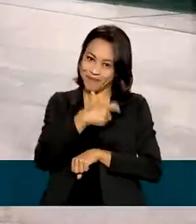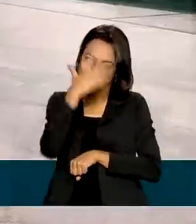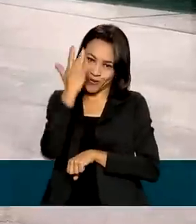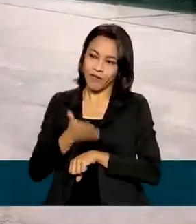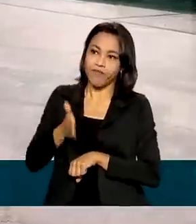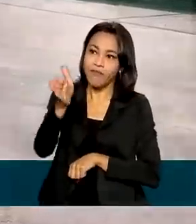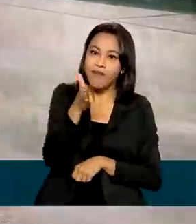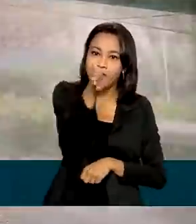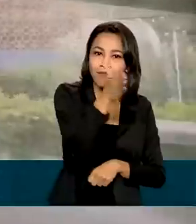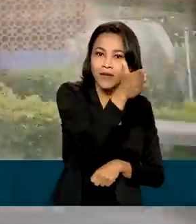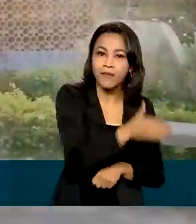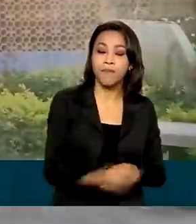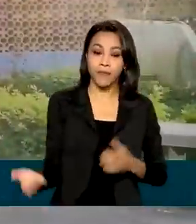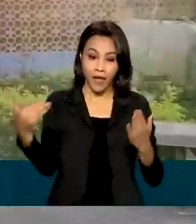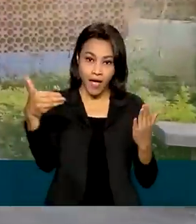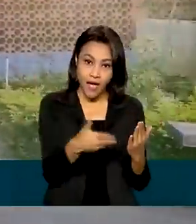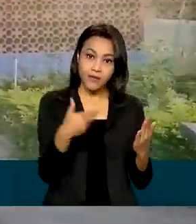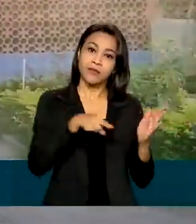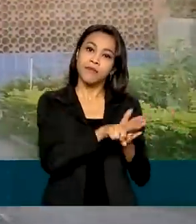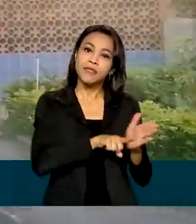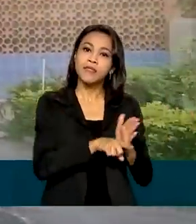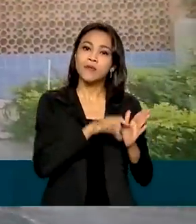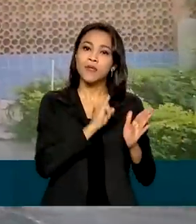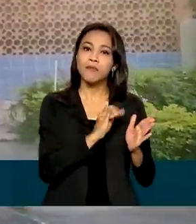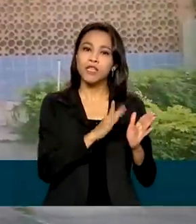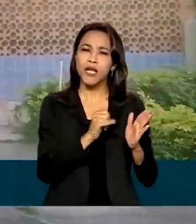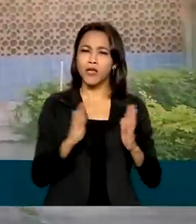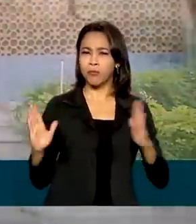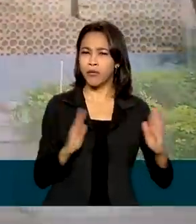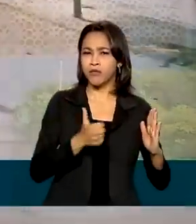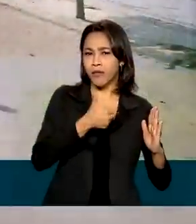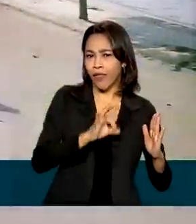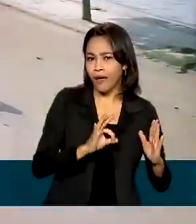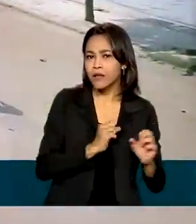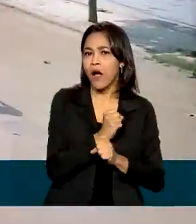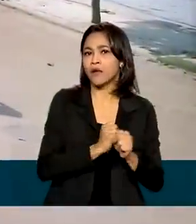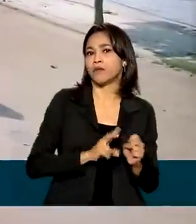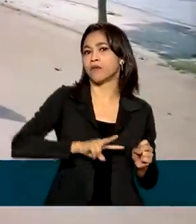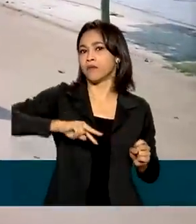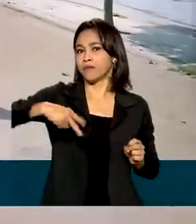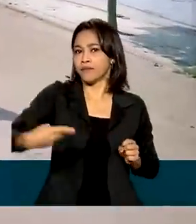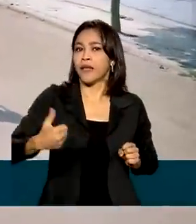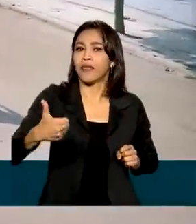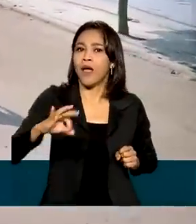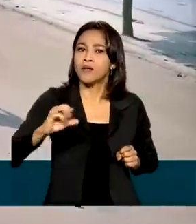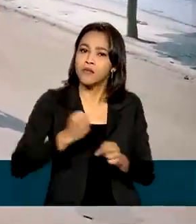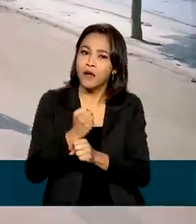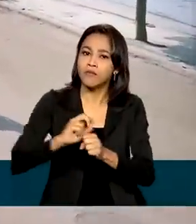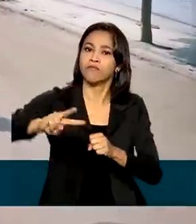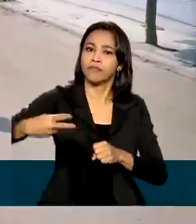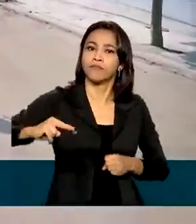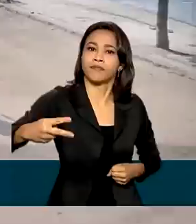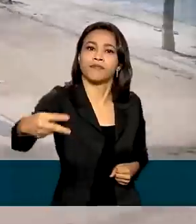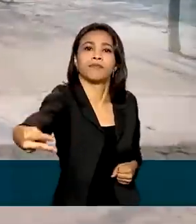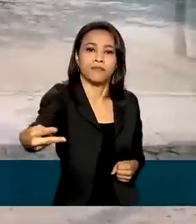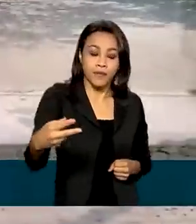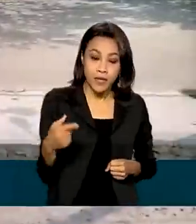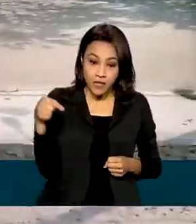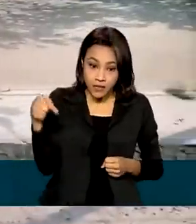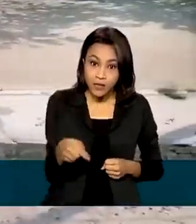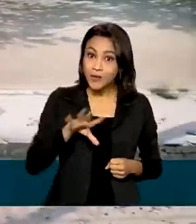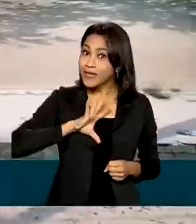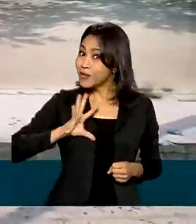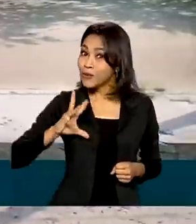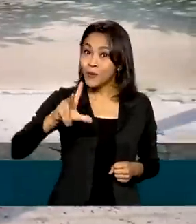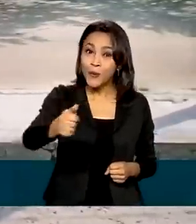demográfico costuma ser realizado de 10 em 10 anos. É a única pesquisa domiciliar que abrange todos